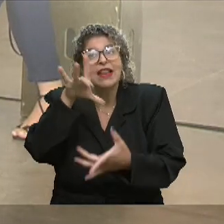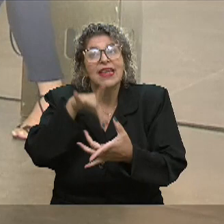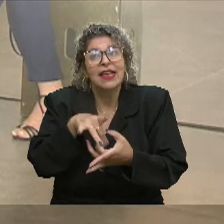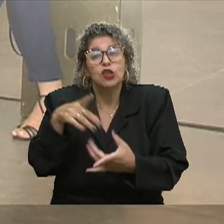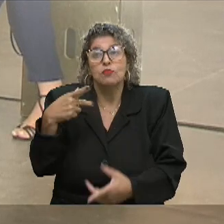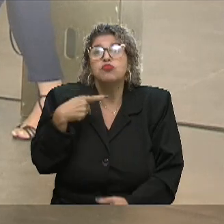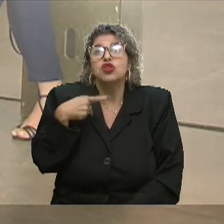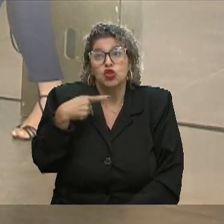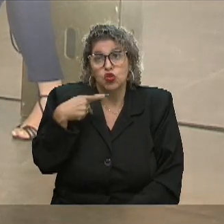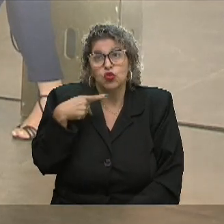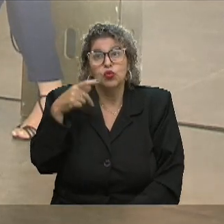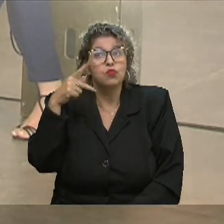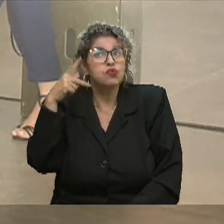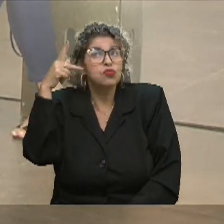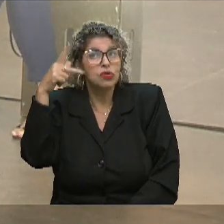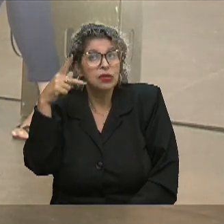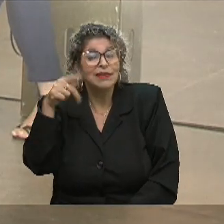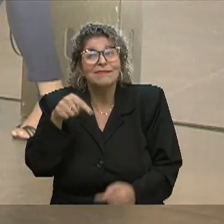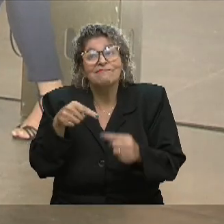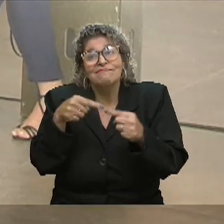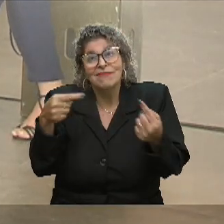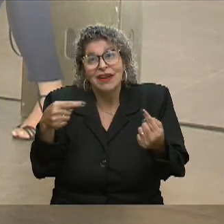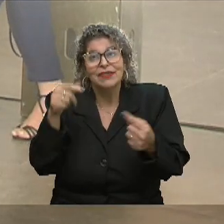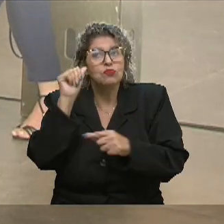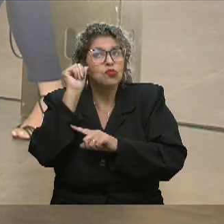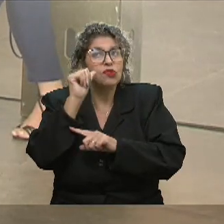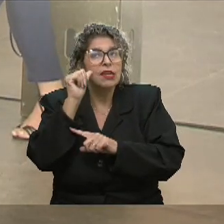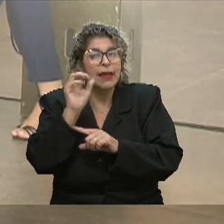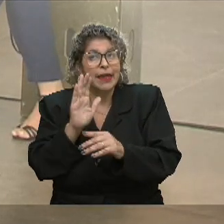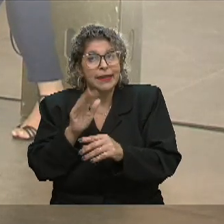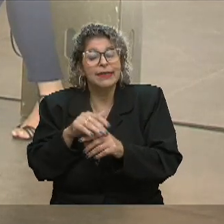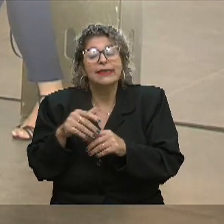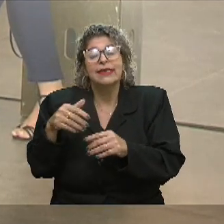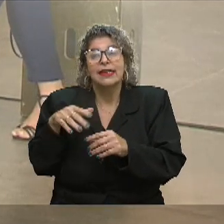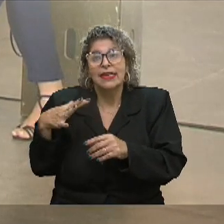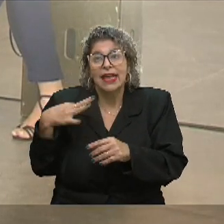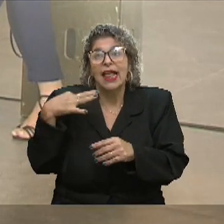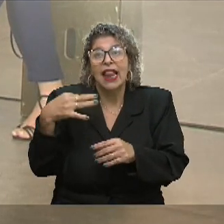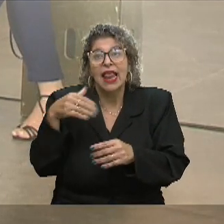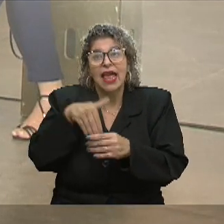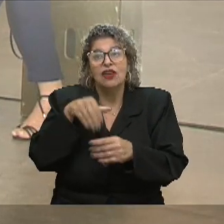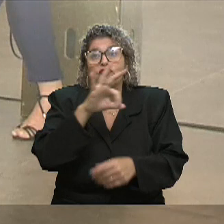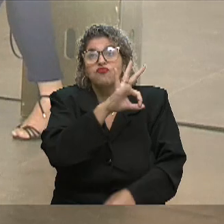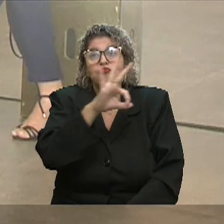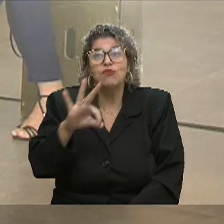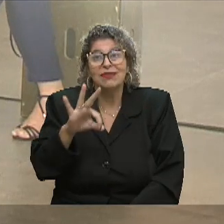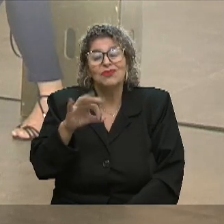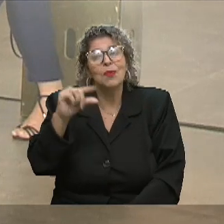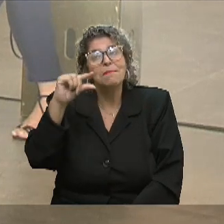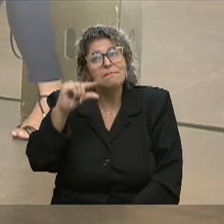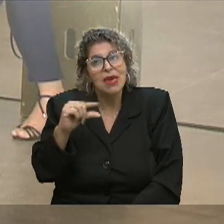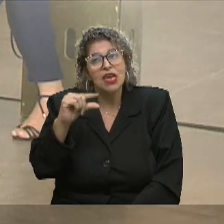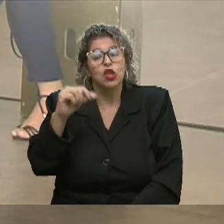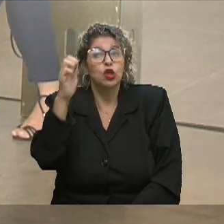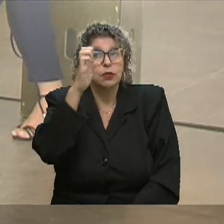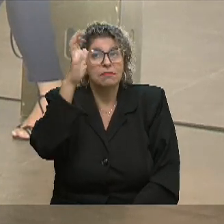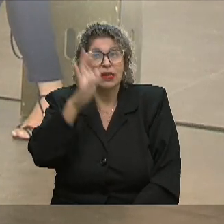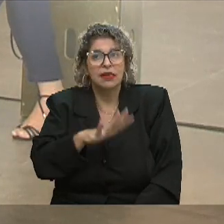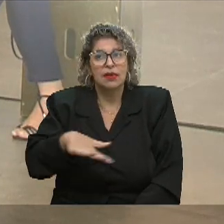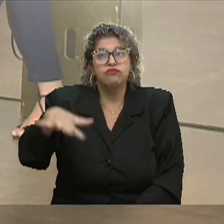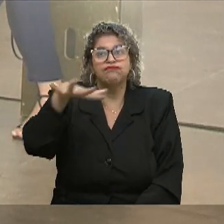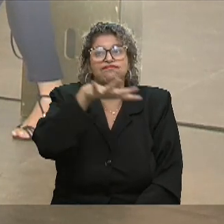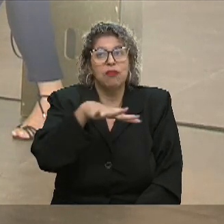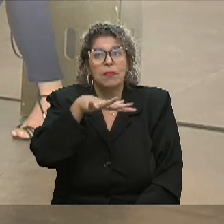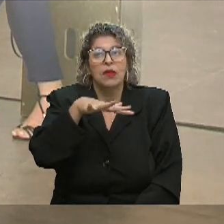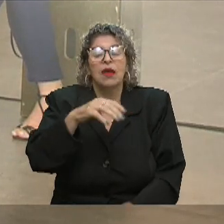partidos políticos. Por outro lado, mulheres que se elegem ainda são um percentual muito baixo. E o Brasil, assim, num ranking